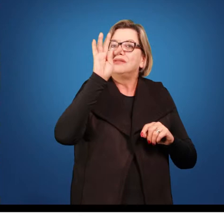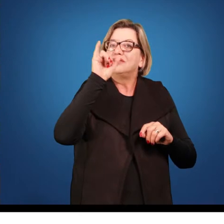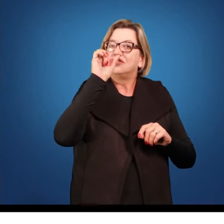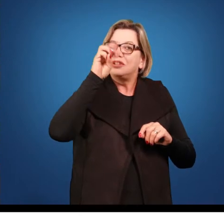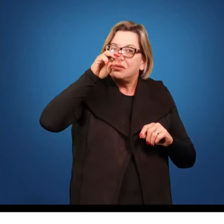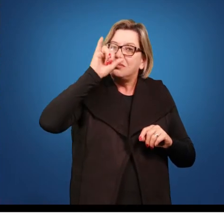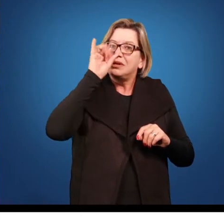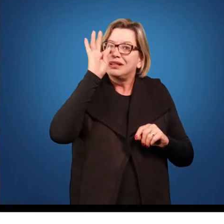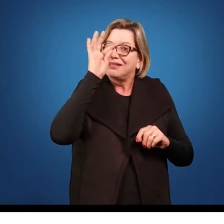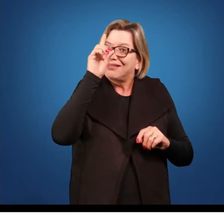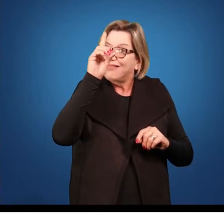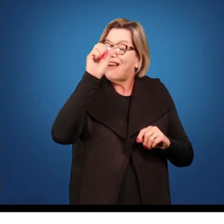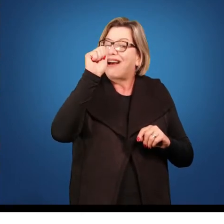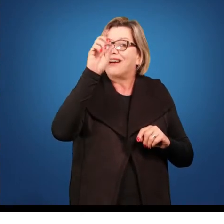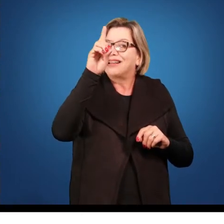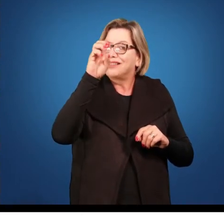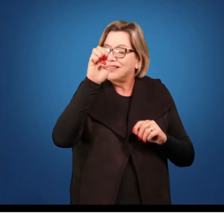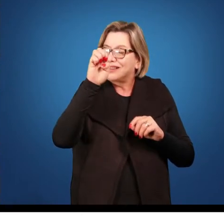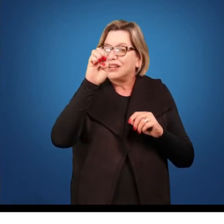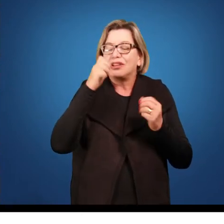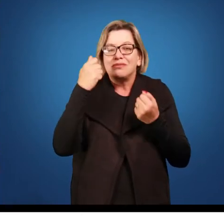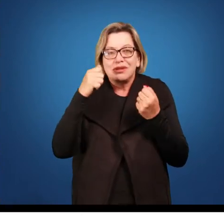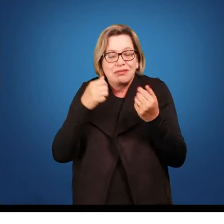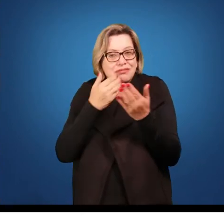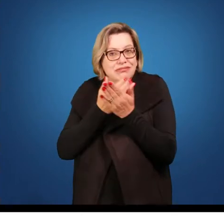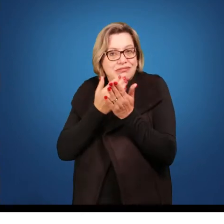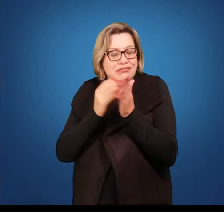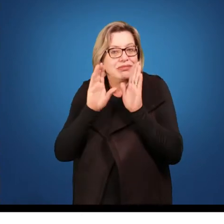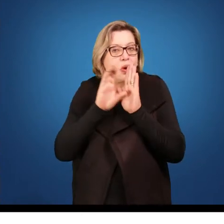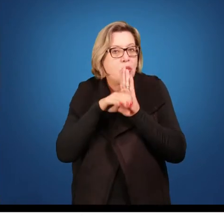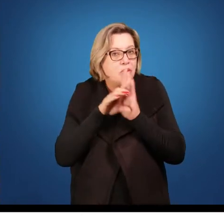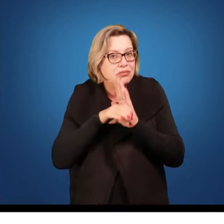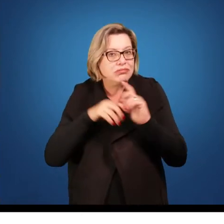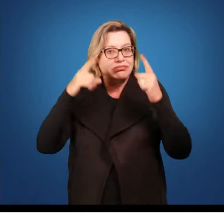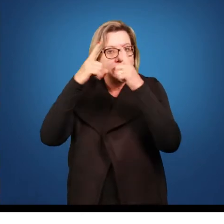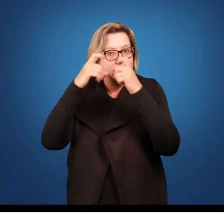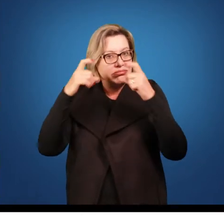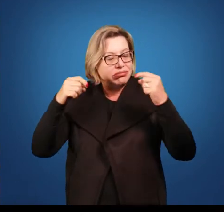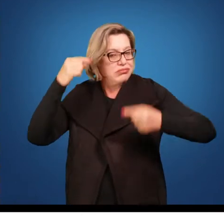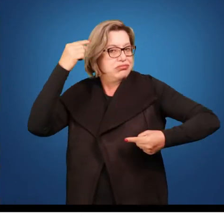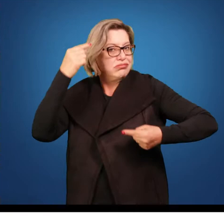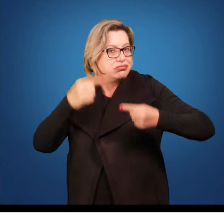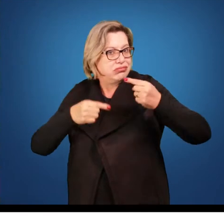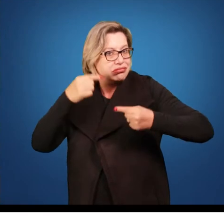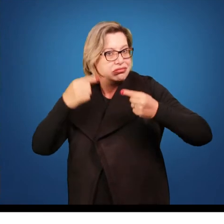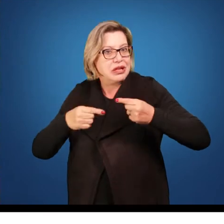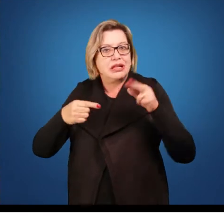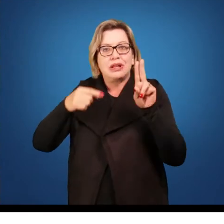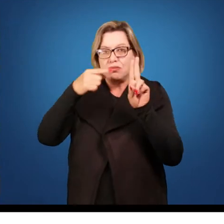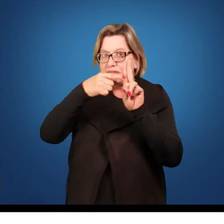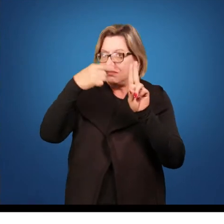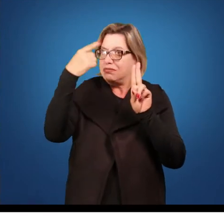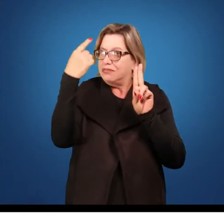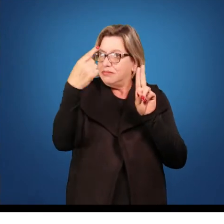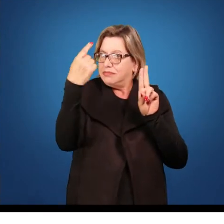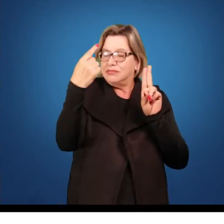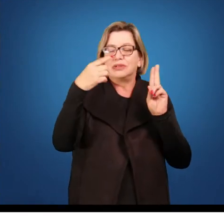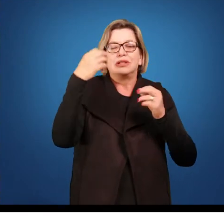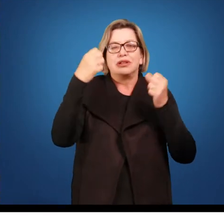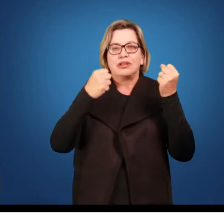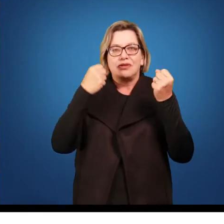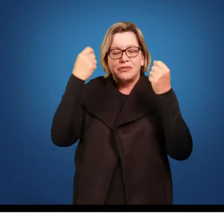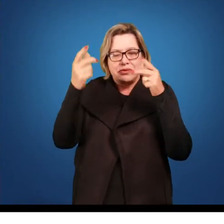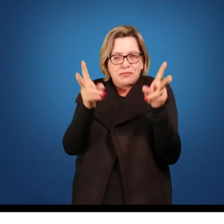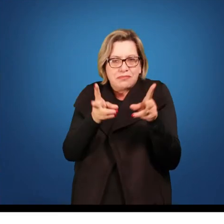Mas para a gente estudar esse conceito de ciência política nesta primeira unidade da disciplina, a gente vai